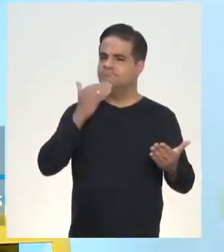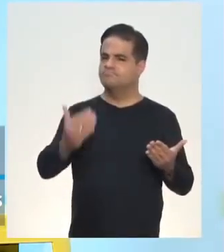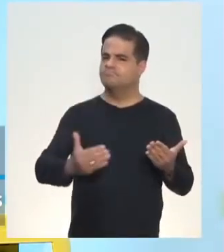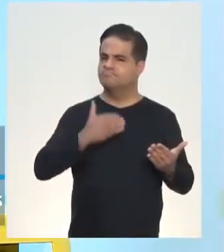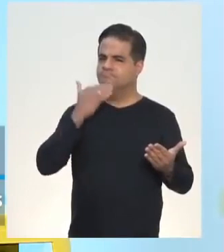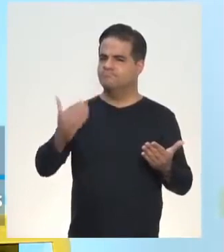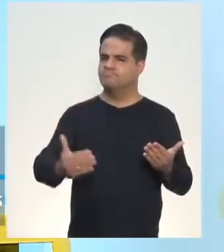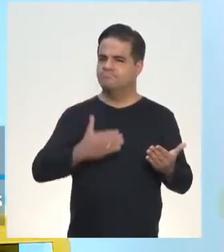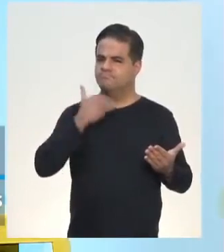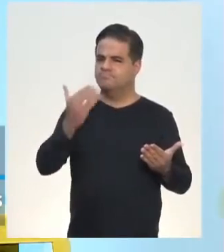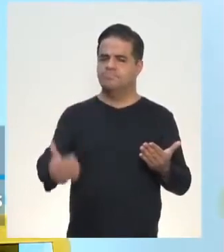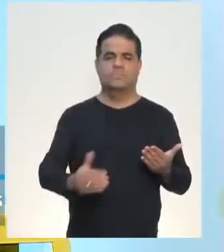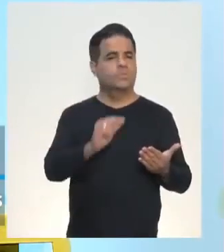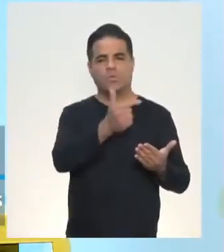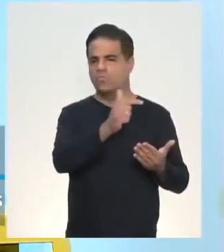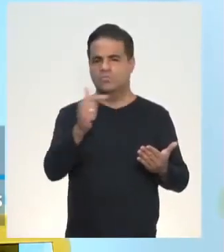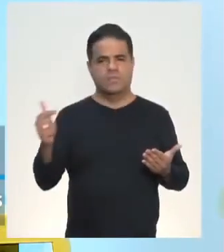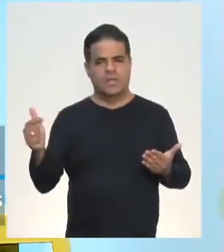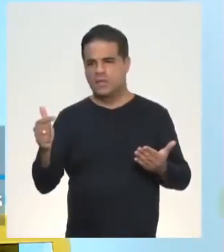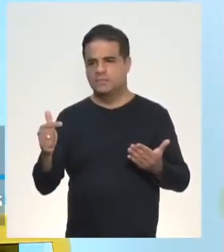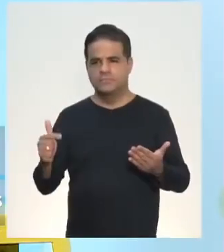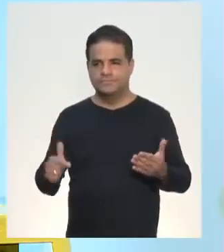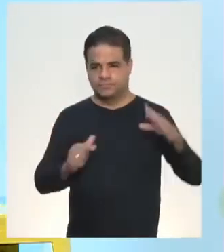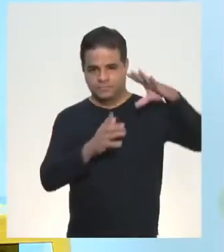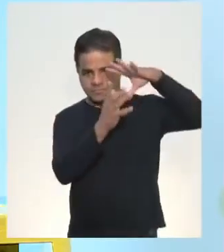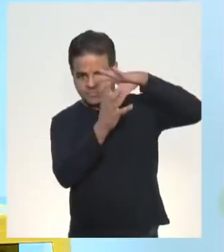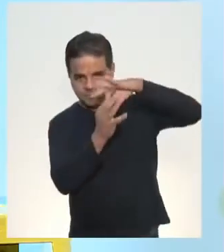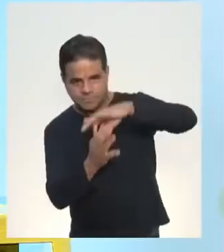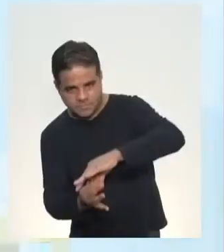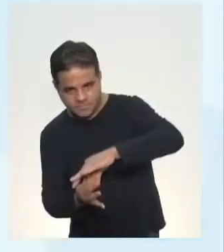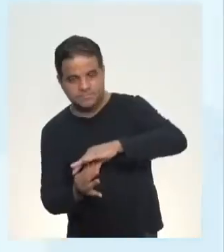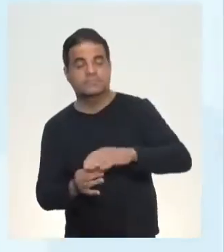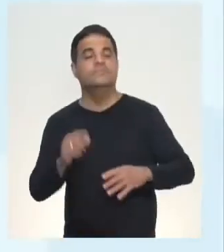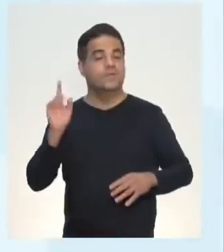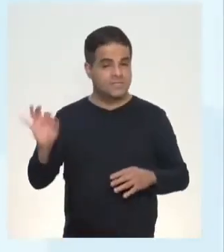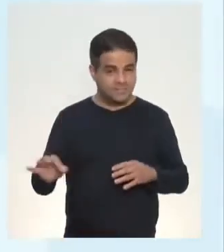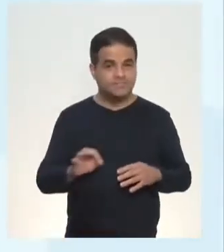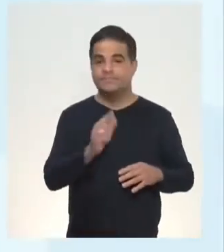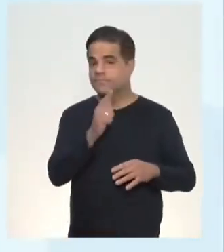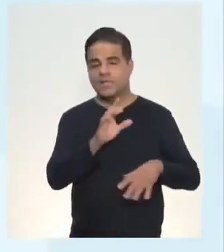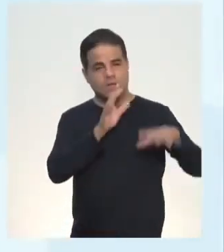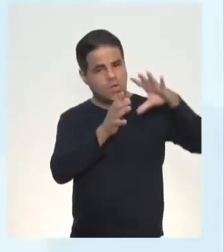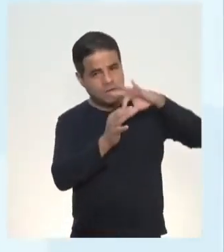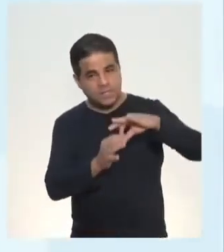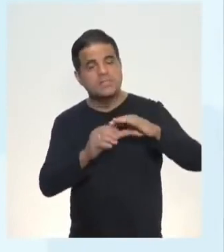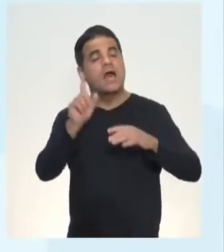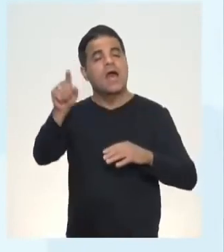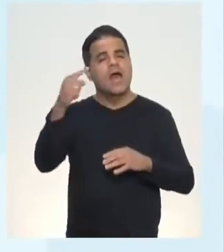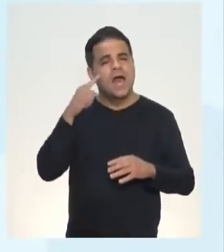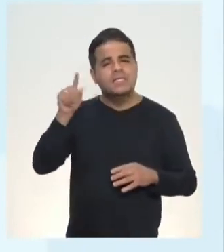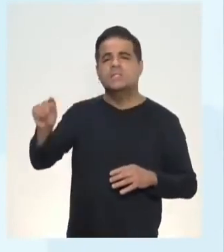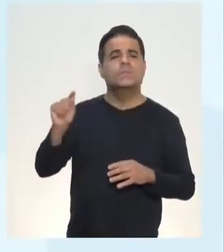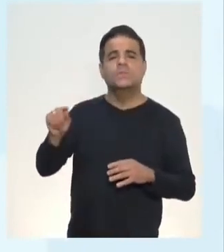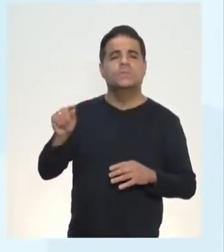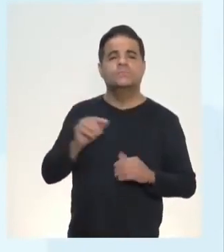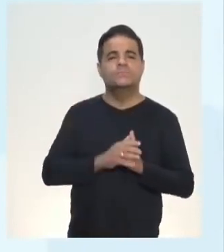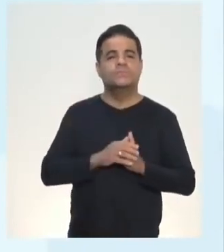coerência. Vamos à próxima. Já tinha falado para vocês. É só a explicação. Essa daqui.